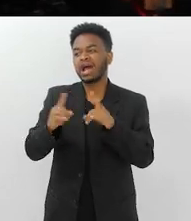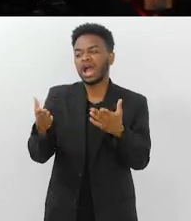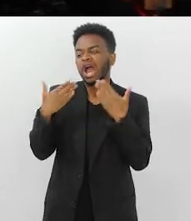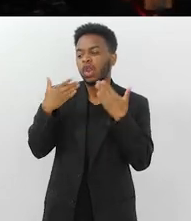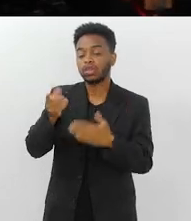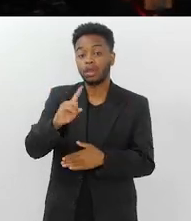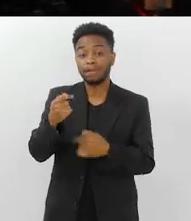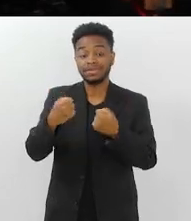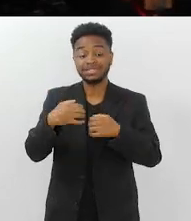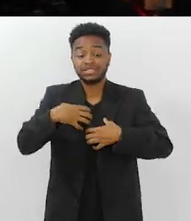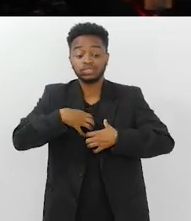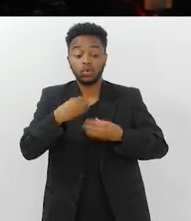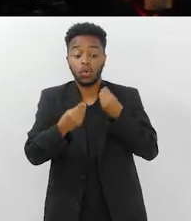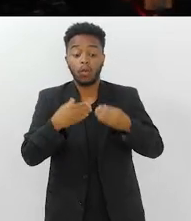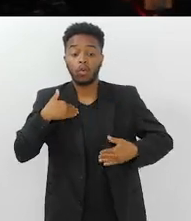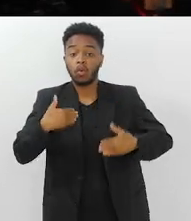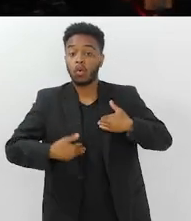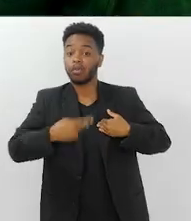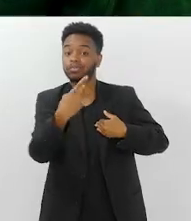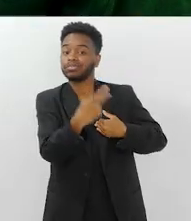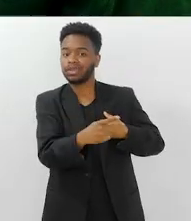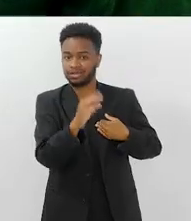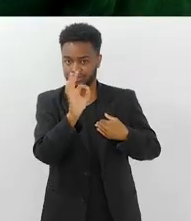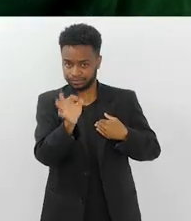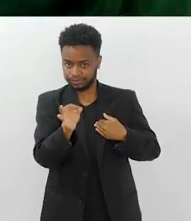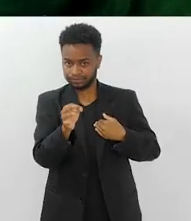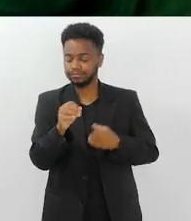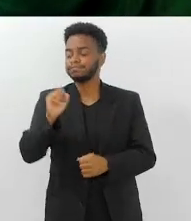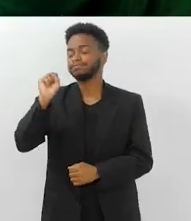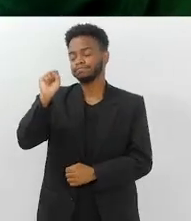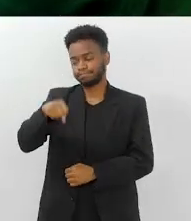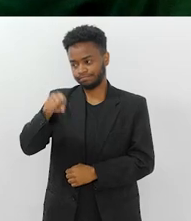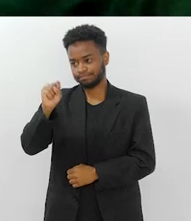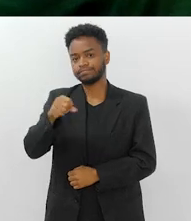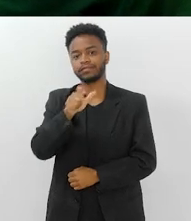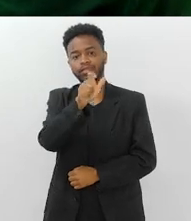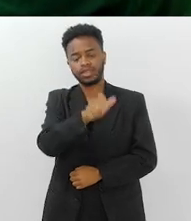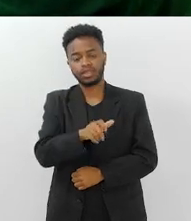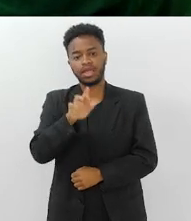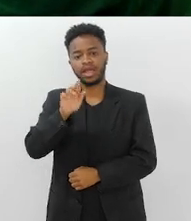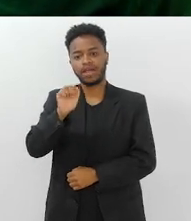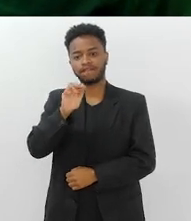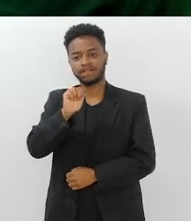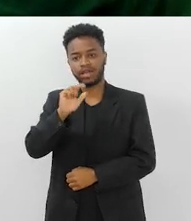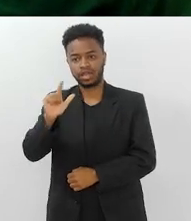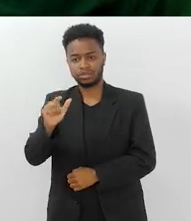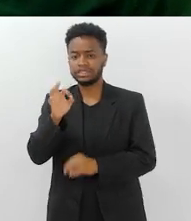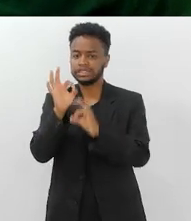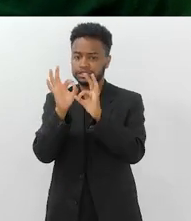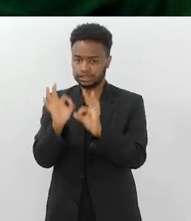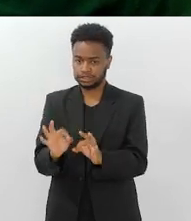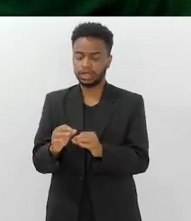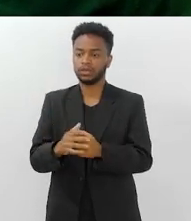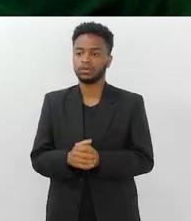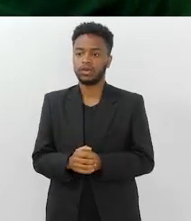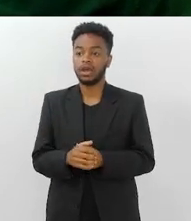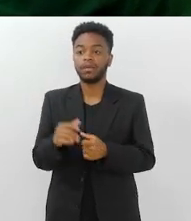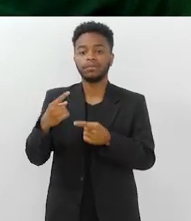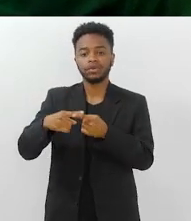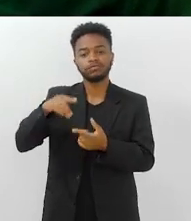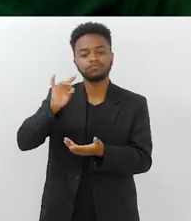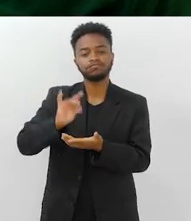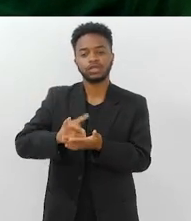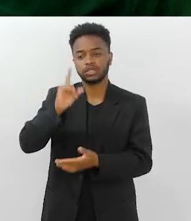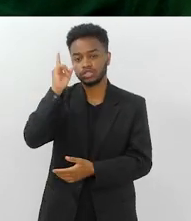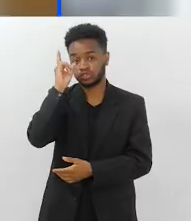quente, você tem que sentir o idoso, não é isso? Exatamente. O doutor Rafael está correto, porque é